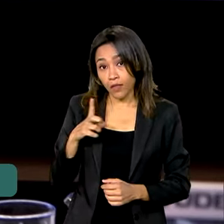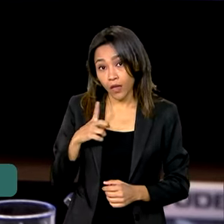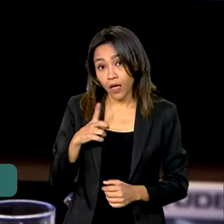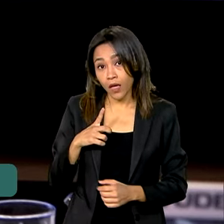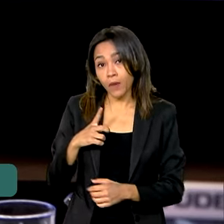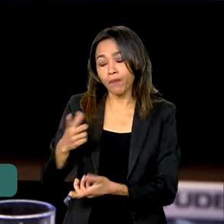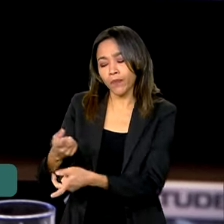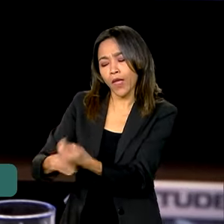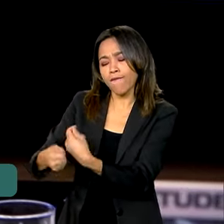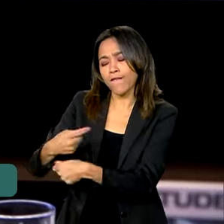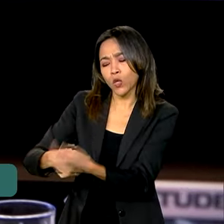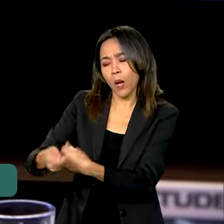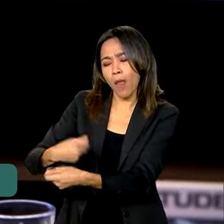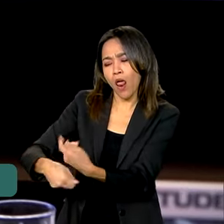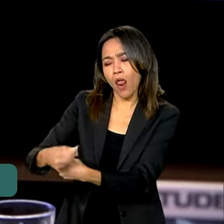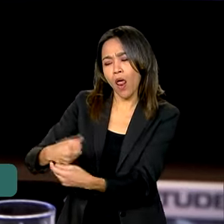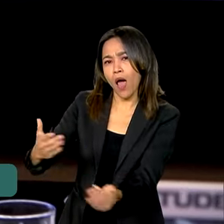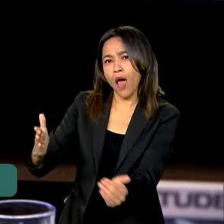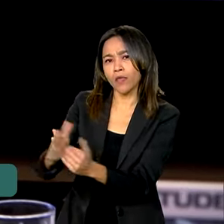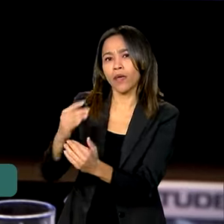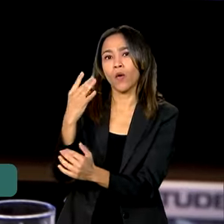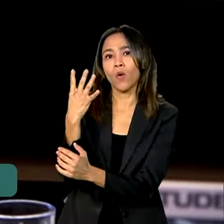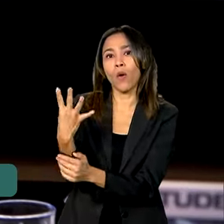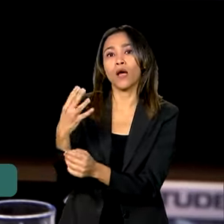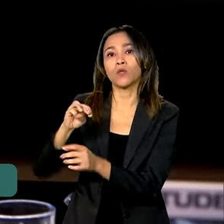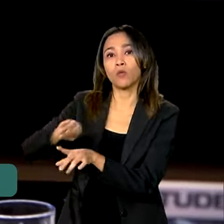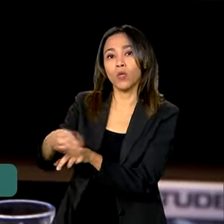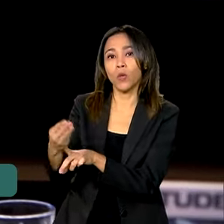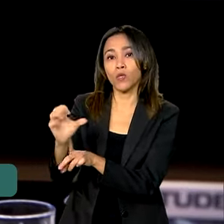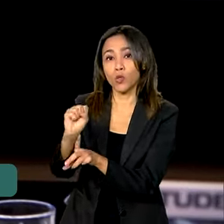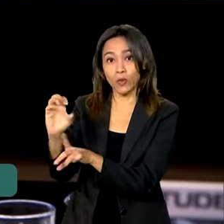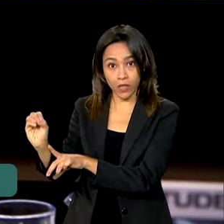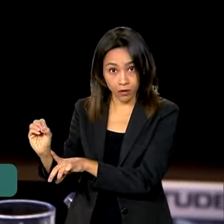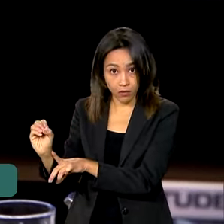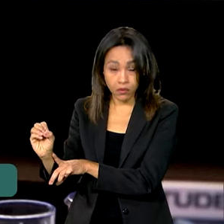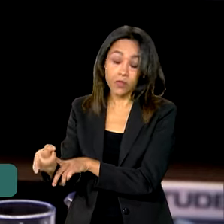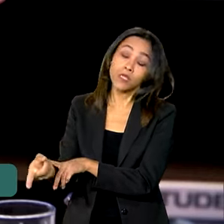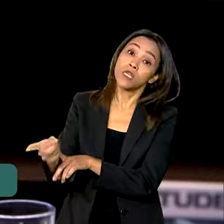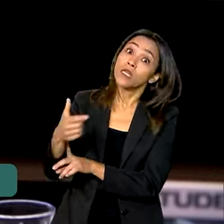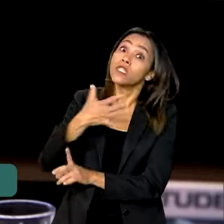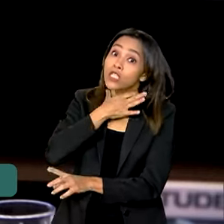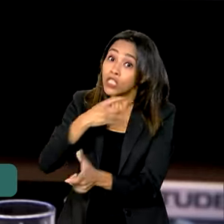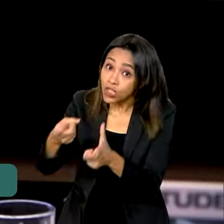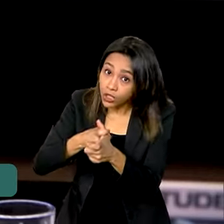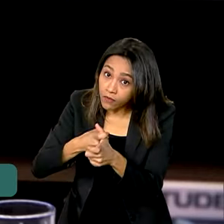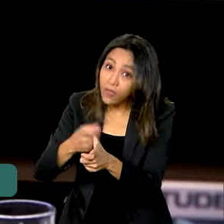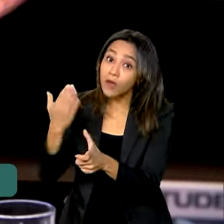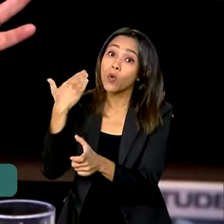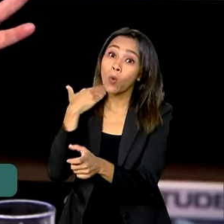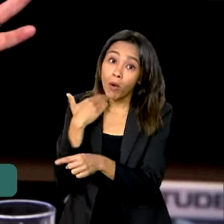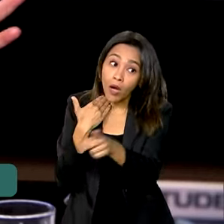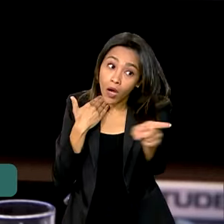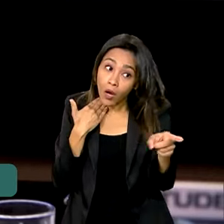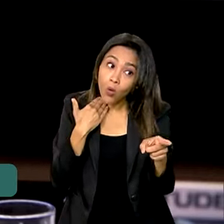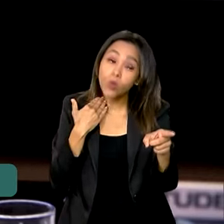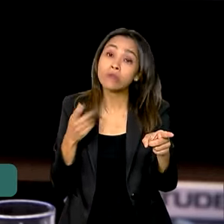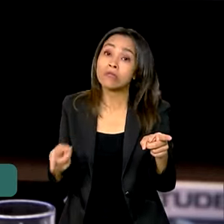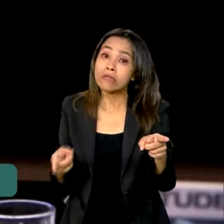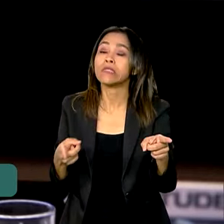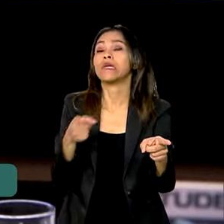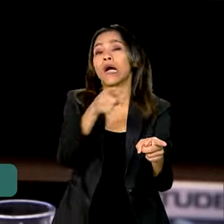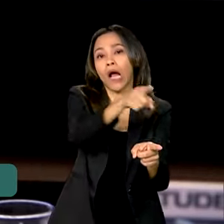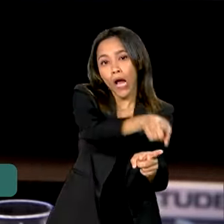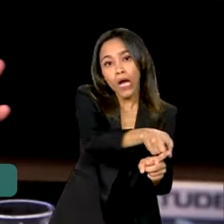o teu faturamento máximo tem que ser até 4 milhões e 800. E você tem que ter dívidas com bancos ou com empresas que tenham vínculos com bancos, né?